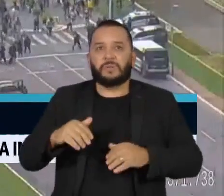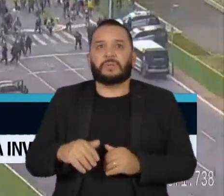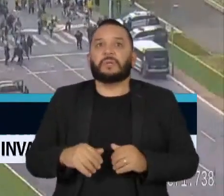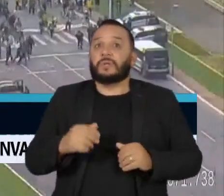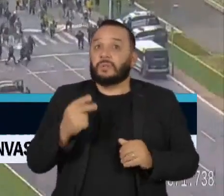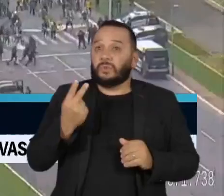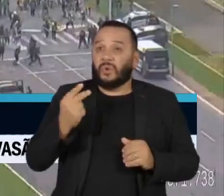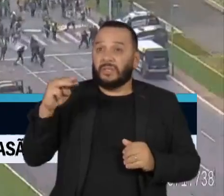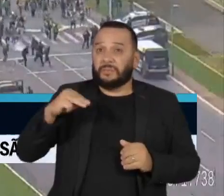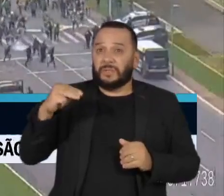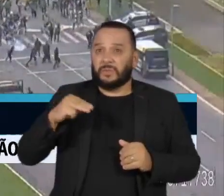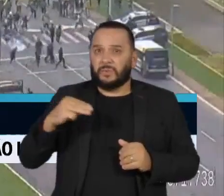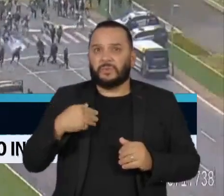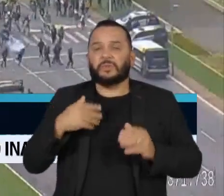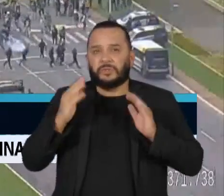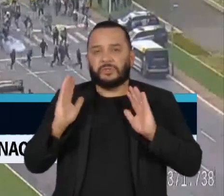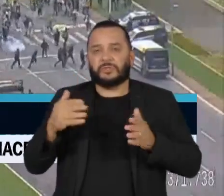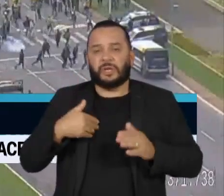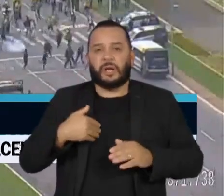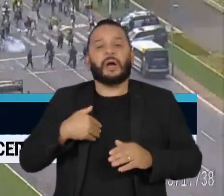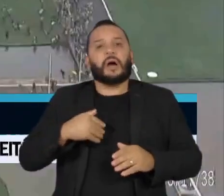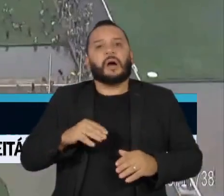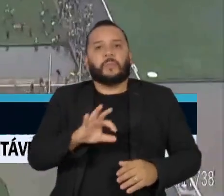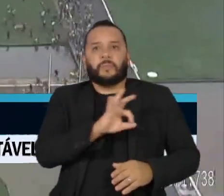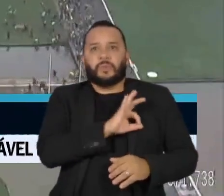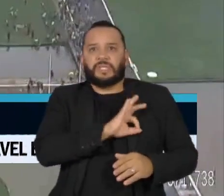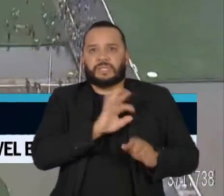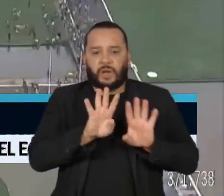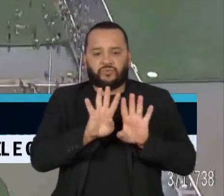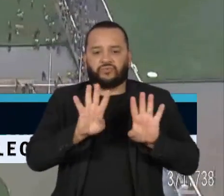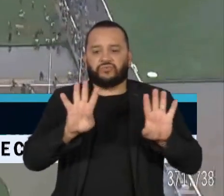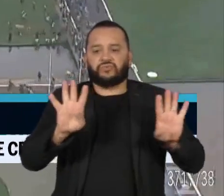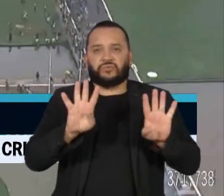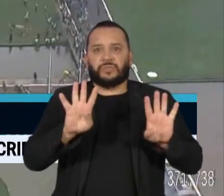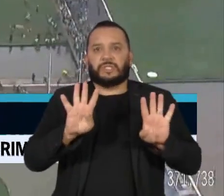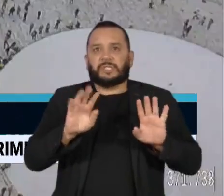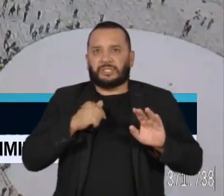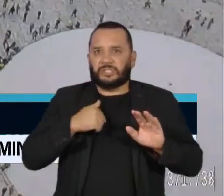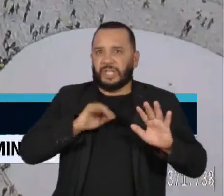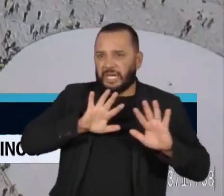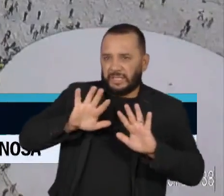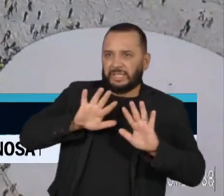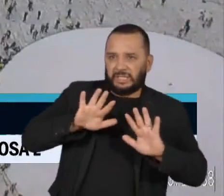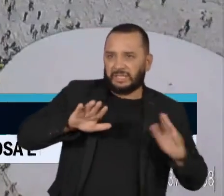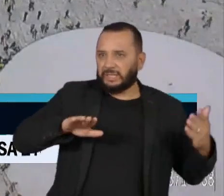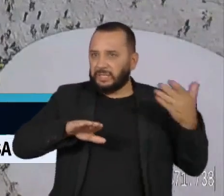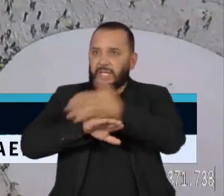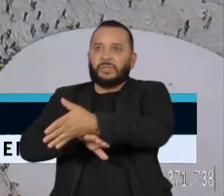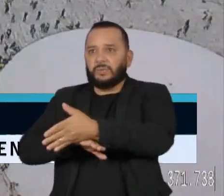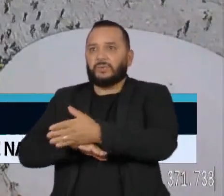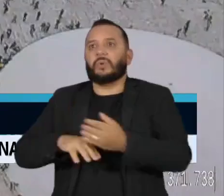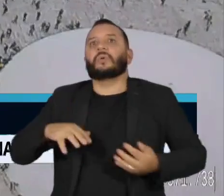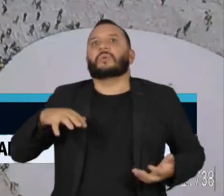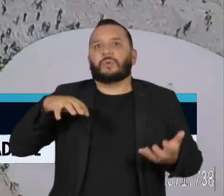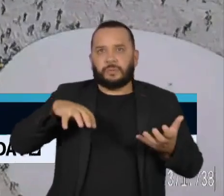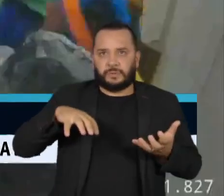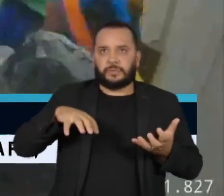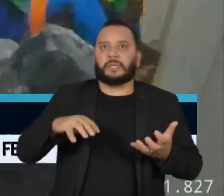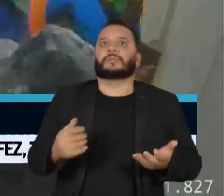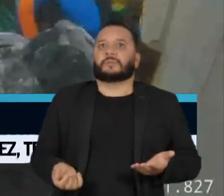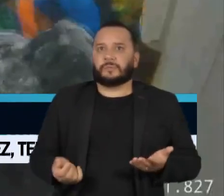minutos, os vândalos romperam a barreira policial na esplanada dos ministérios e tomaram o Congresso Nacional.